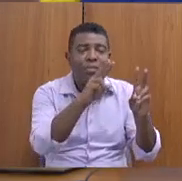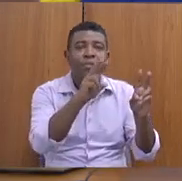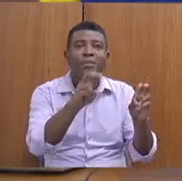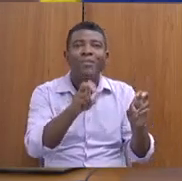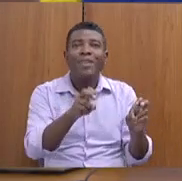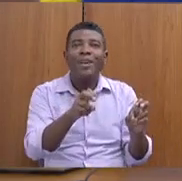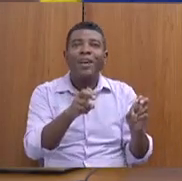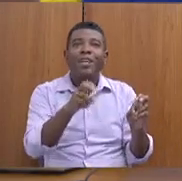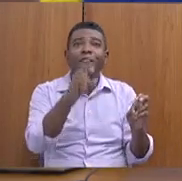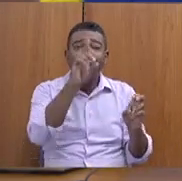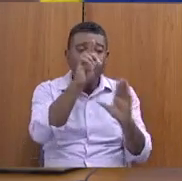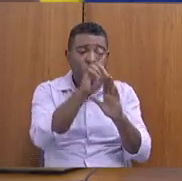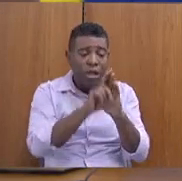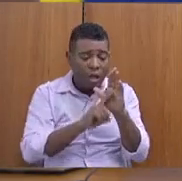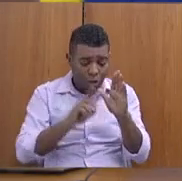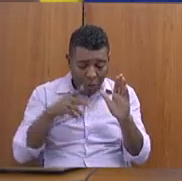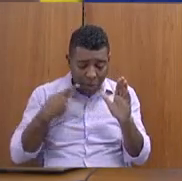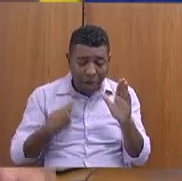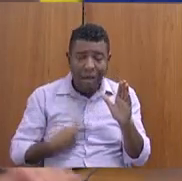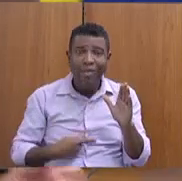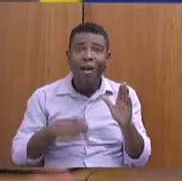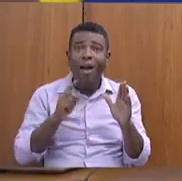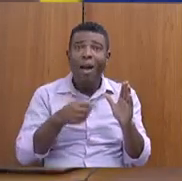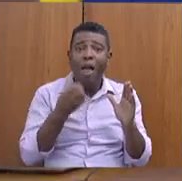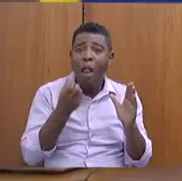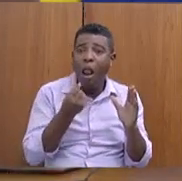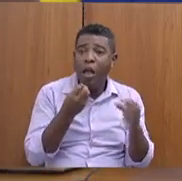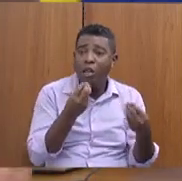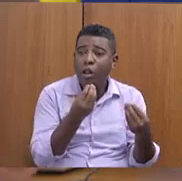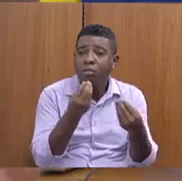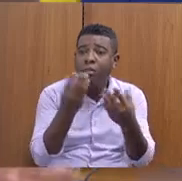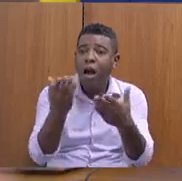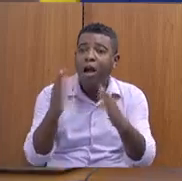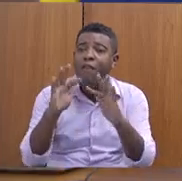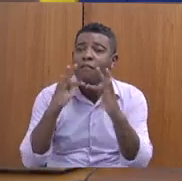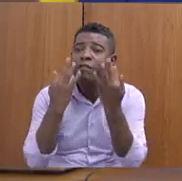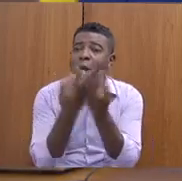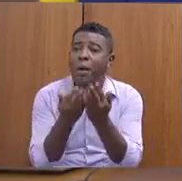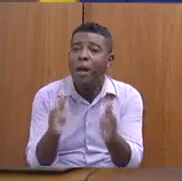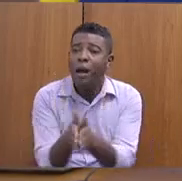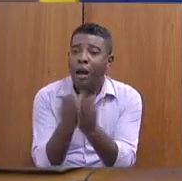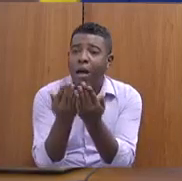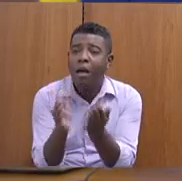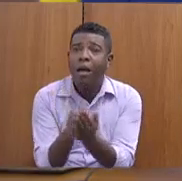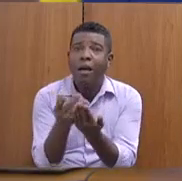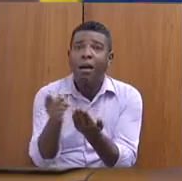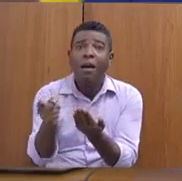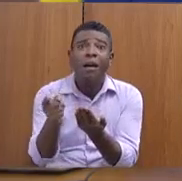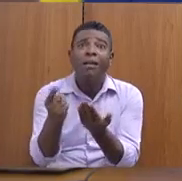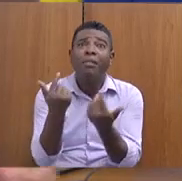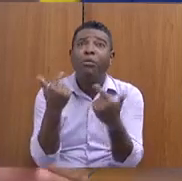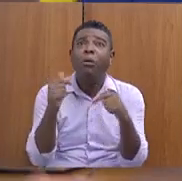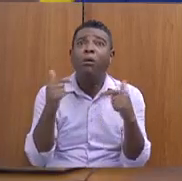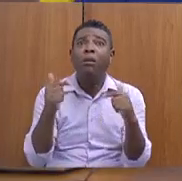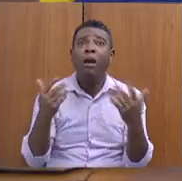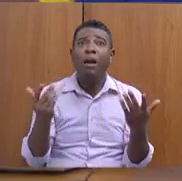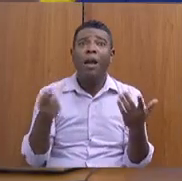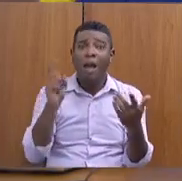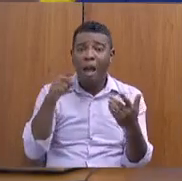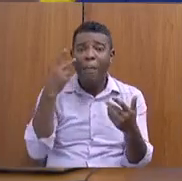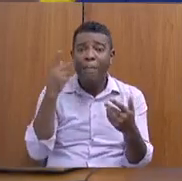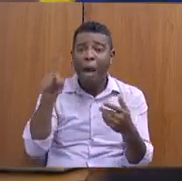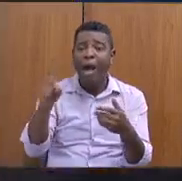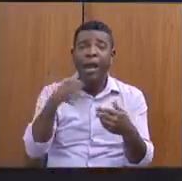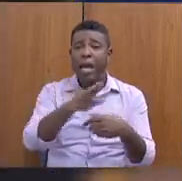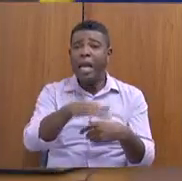Vida, que coloca leite na casa das famílias carentes para ajudar a combater a subnutrição das crianças carentes,